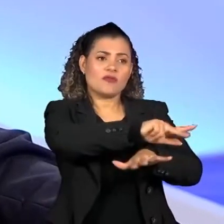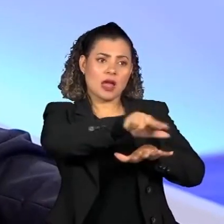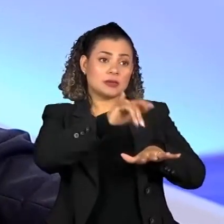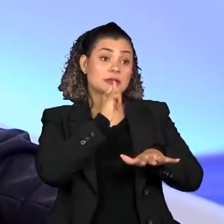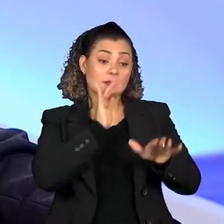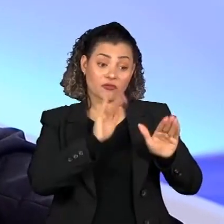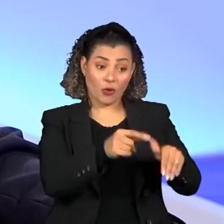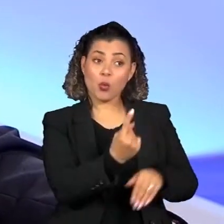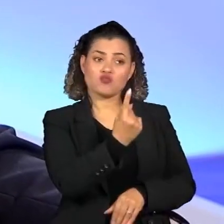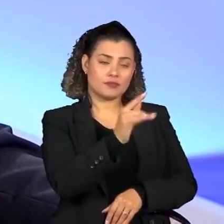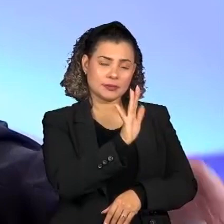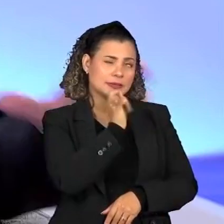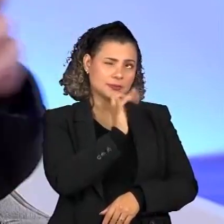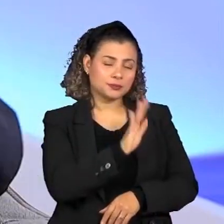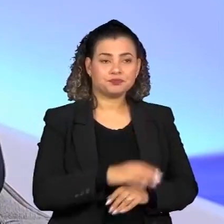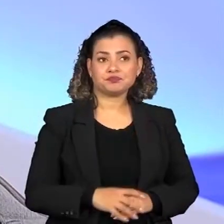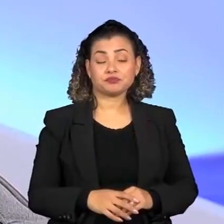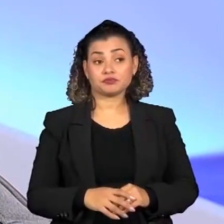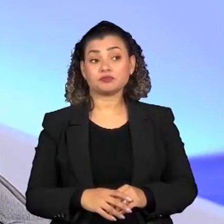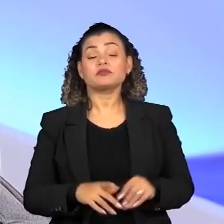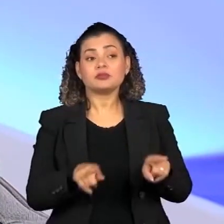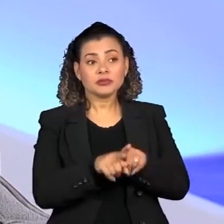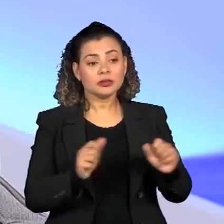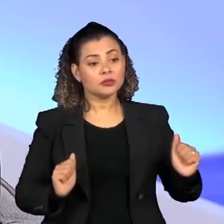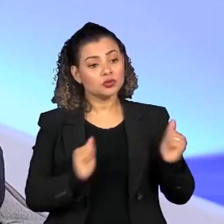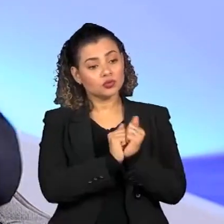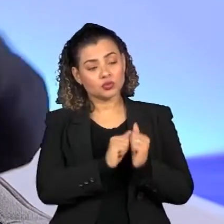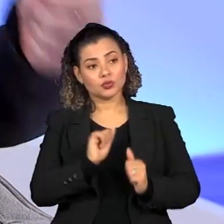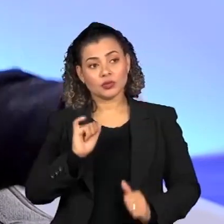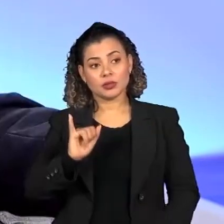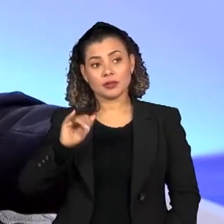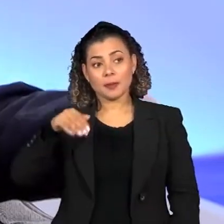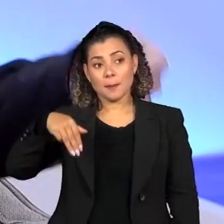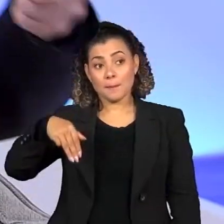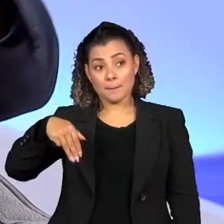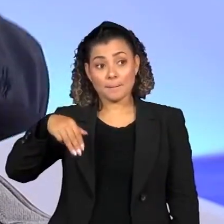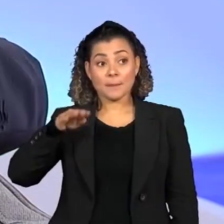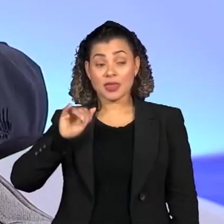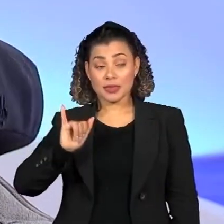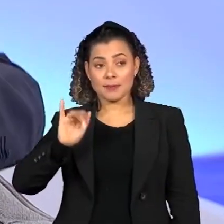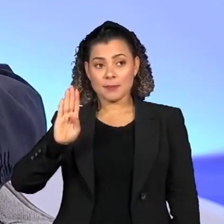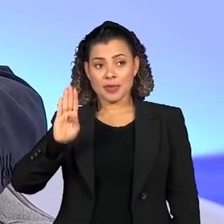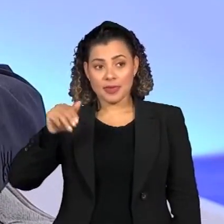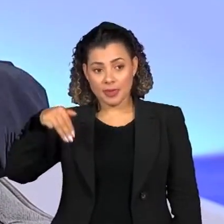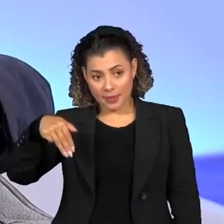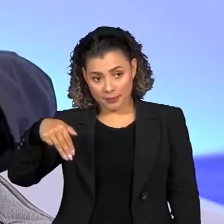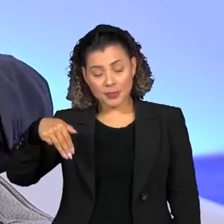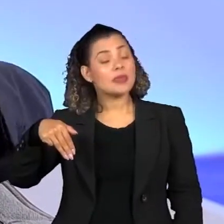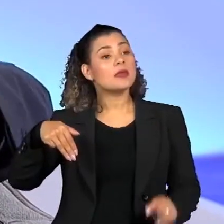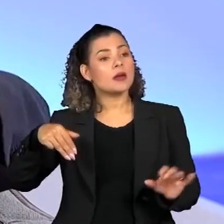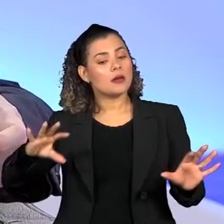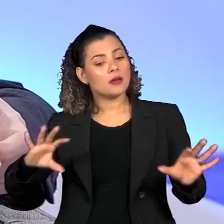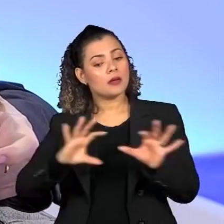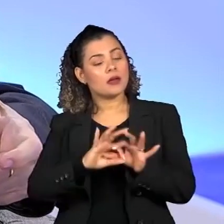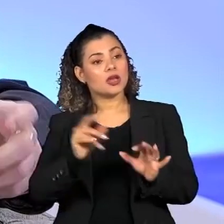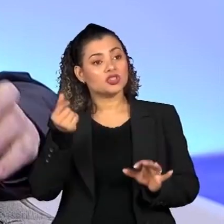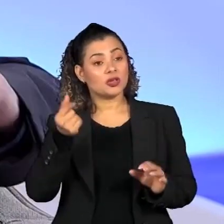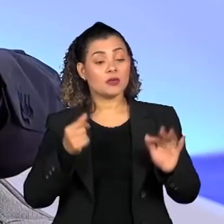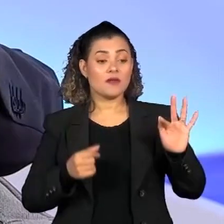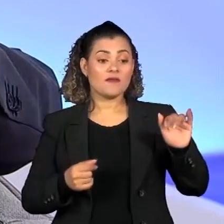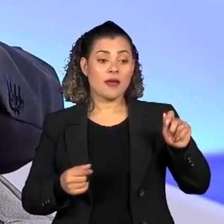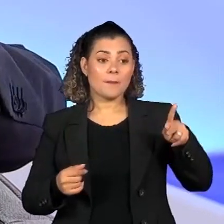exemplo. Juntamente com a IBM, a FAPESP e a IBM, juntas, colocam recursos.